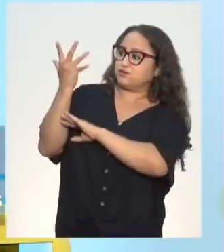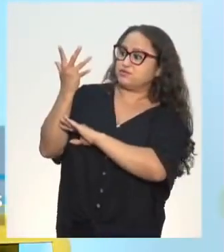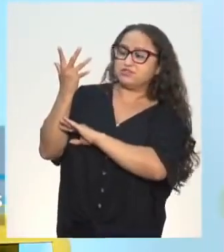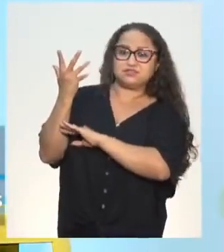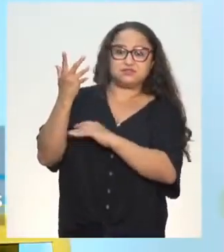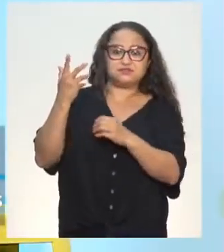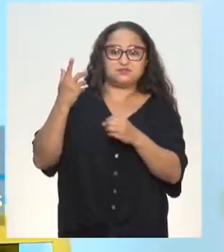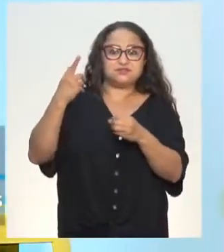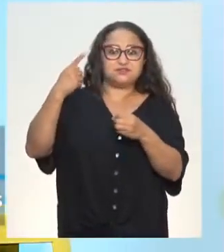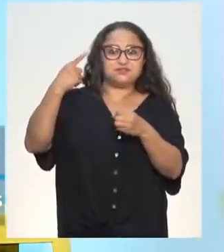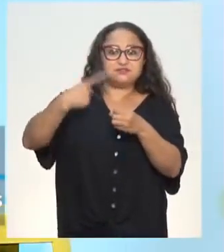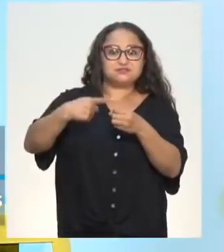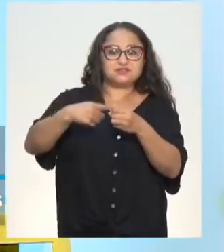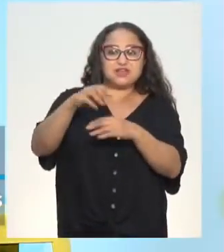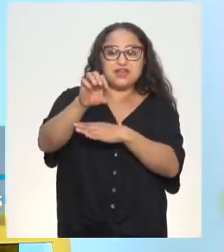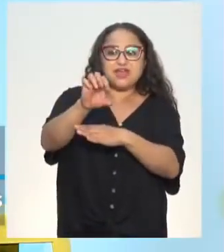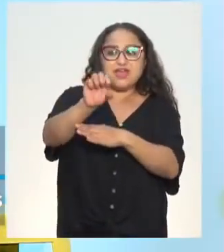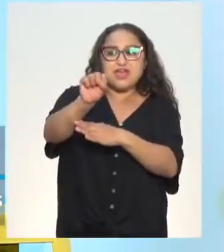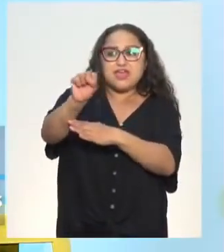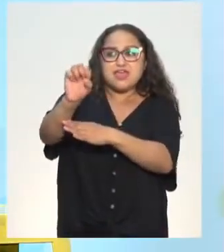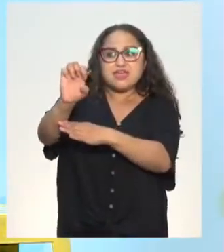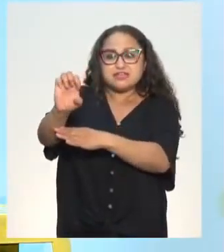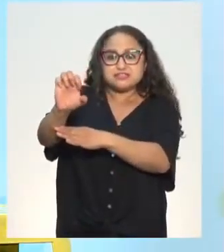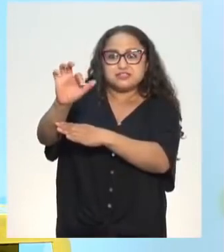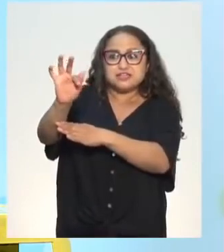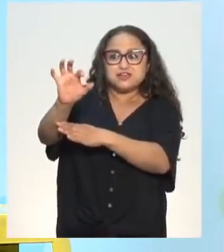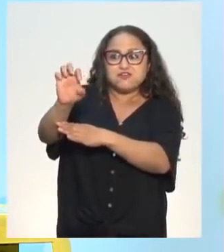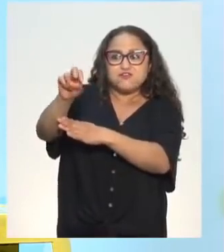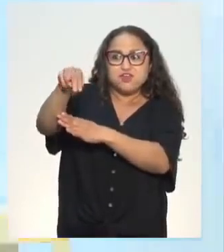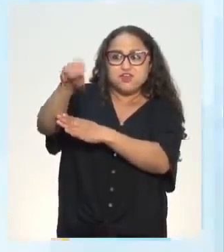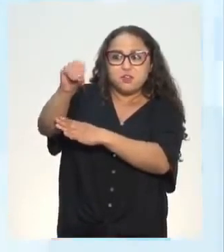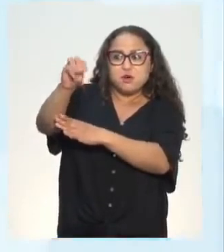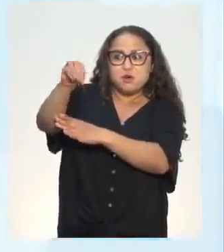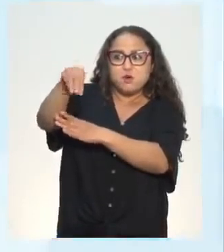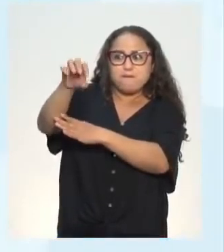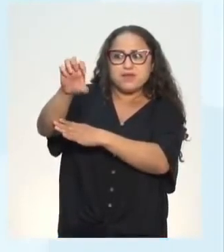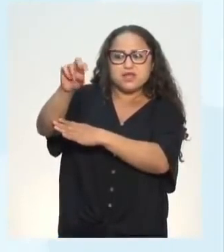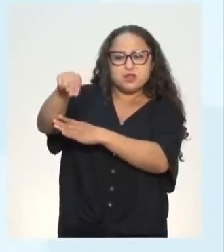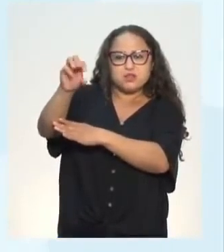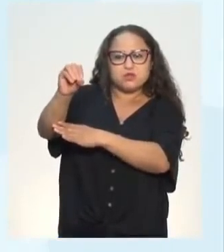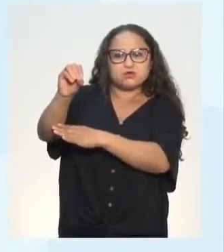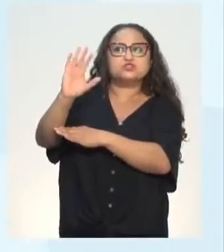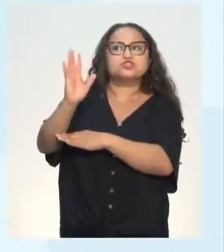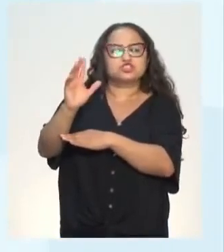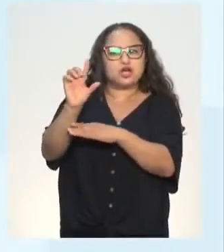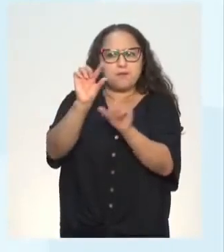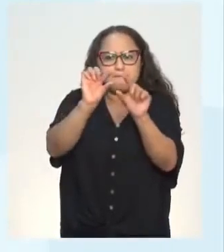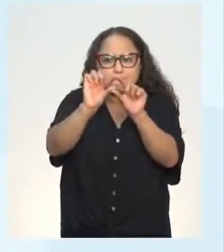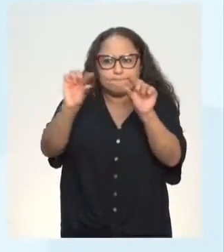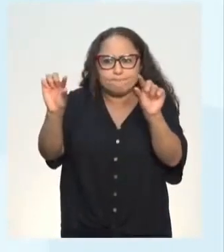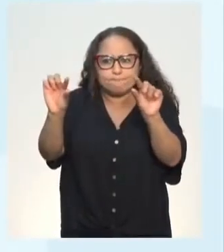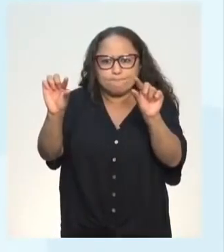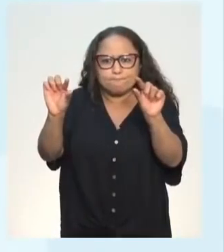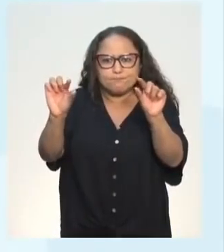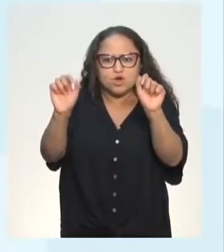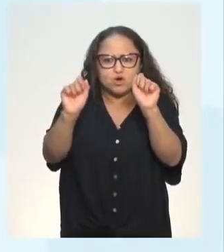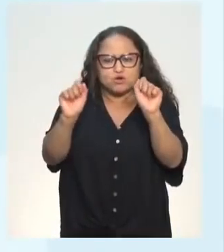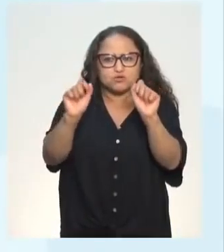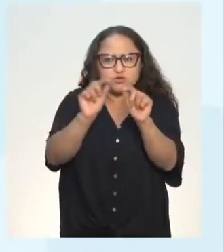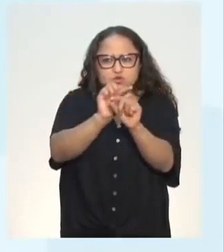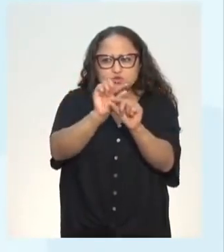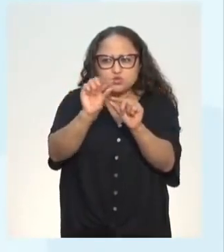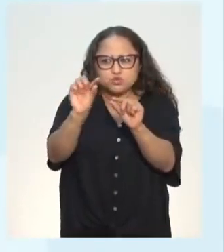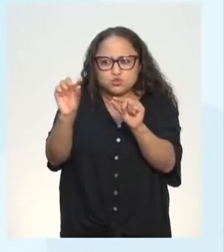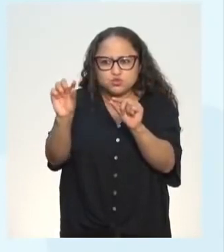Vocês gravaram a questão desse fenômeno? Vai grifando aí no seu caderno, hein? Porque a gente vai precisar dessas anotações